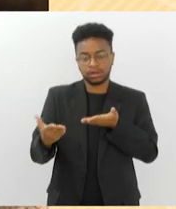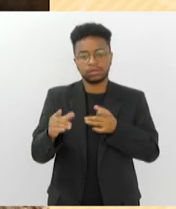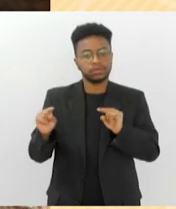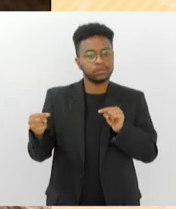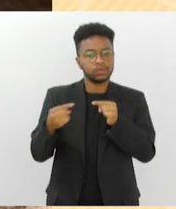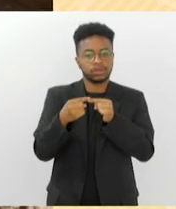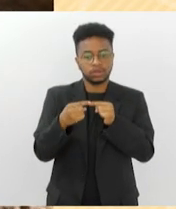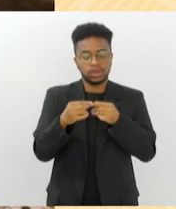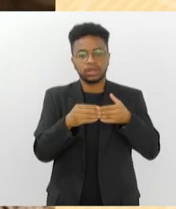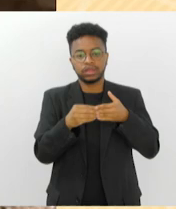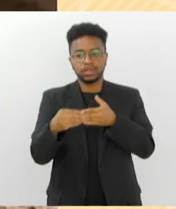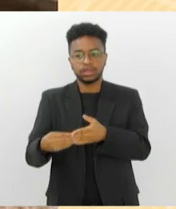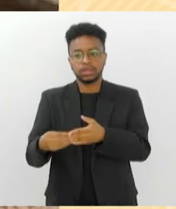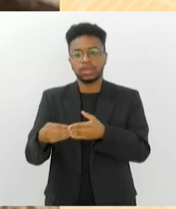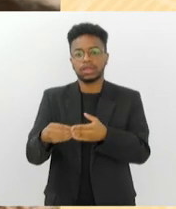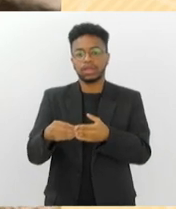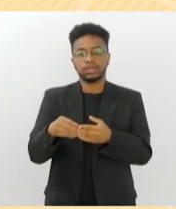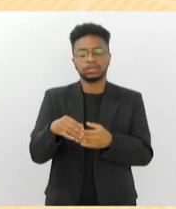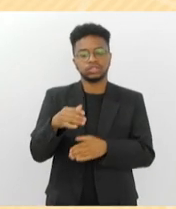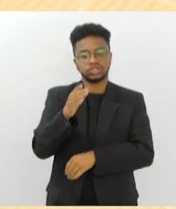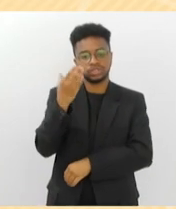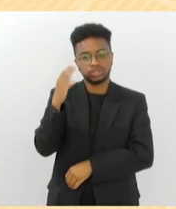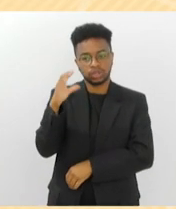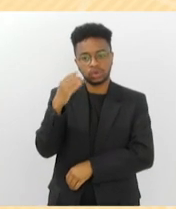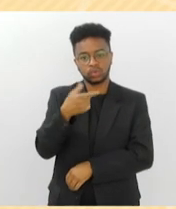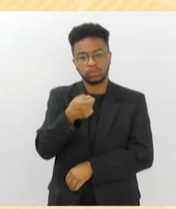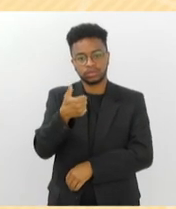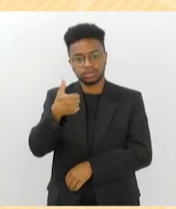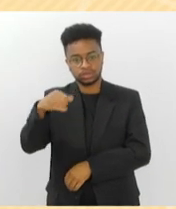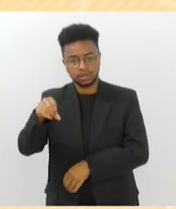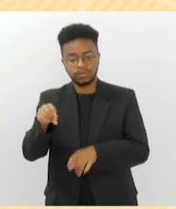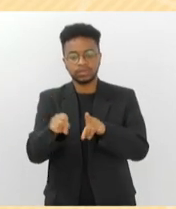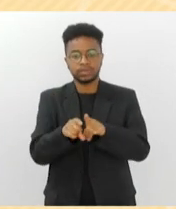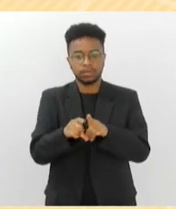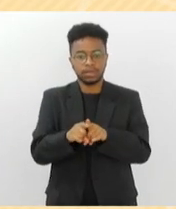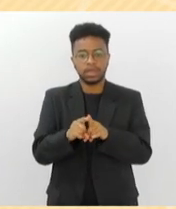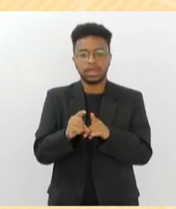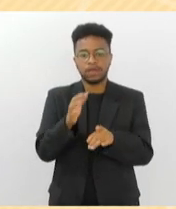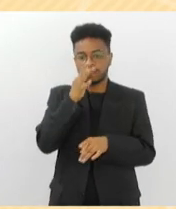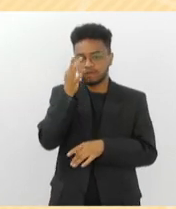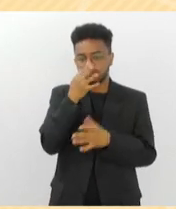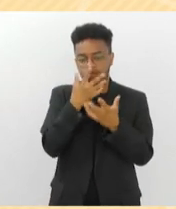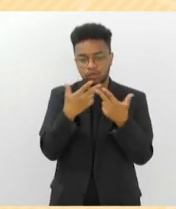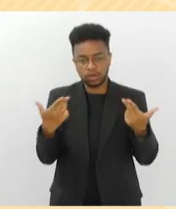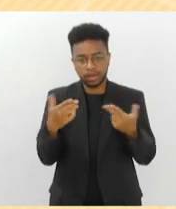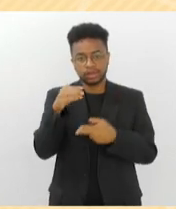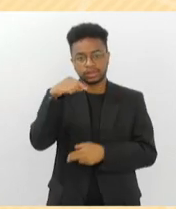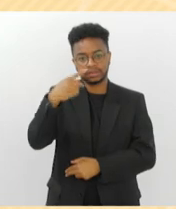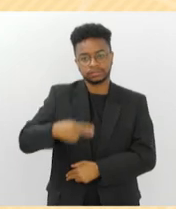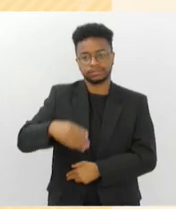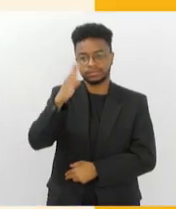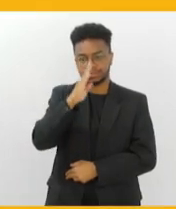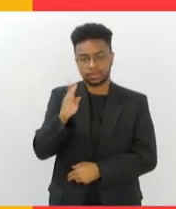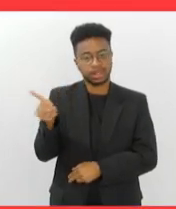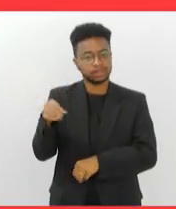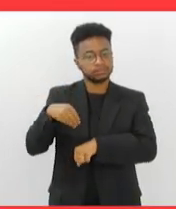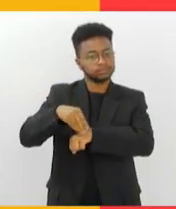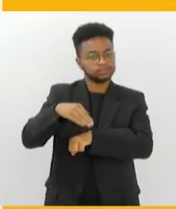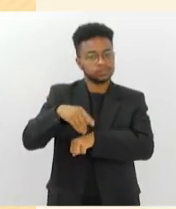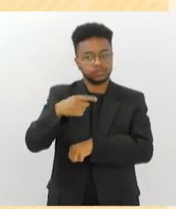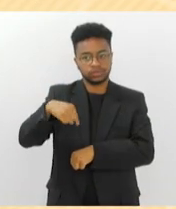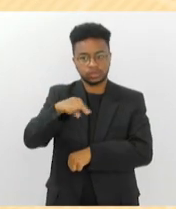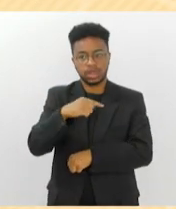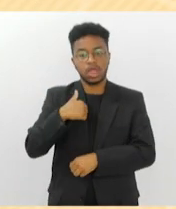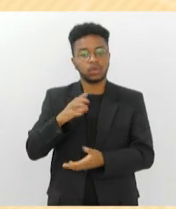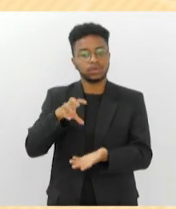Botânico de Niterói de 2019 e na flora brasileira. A artista deixou um recado para vocês. Eu